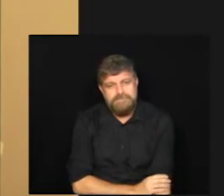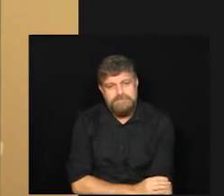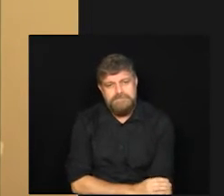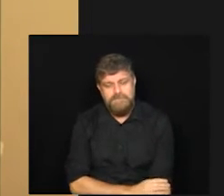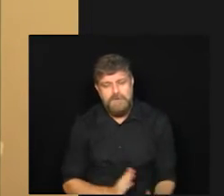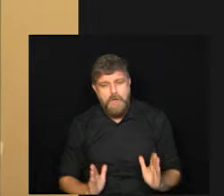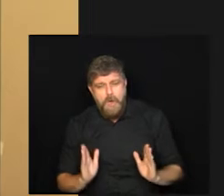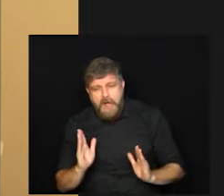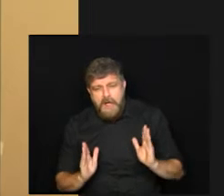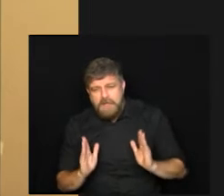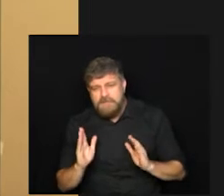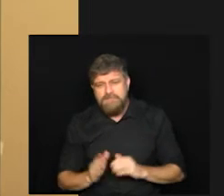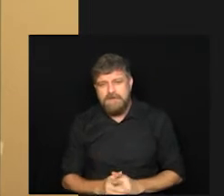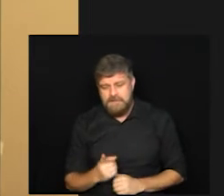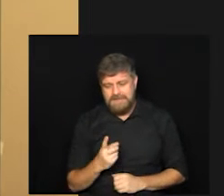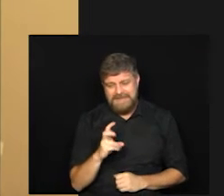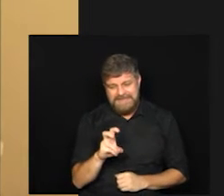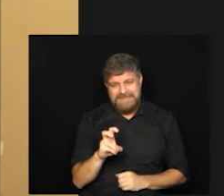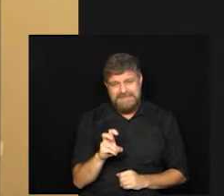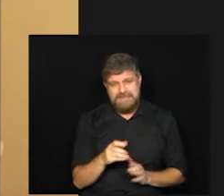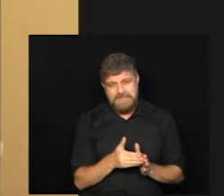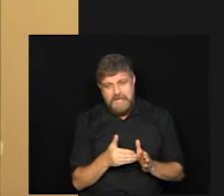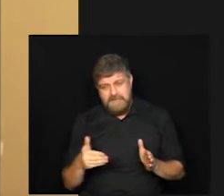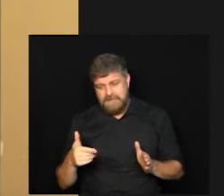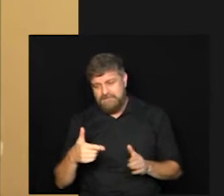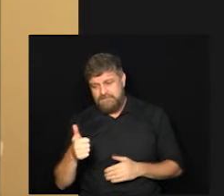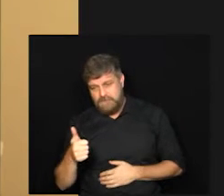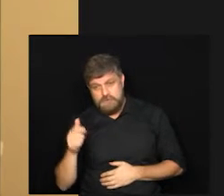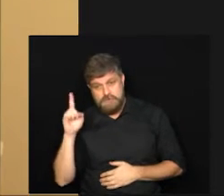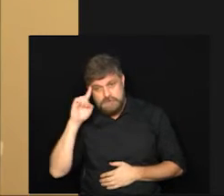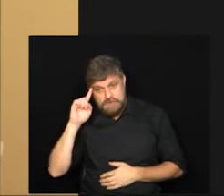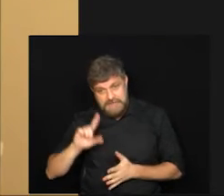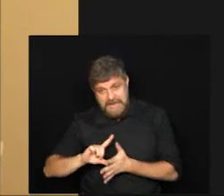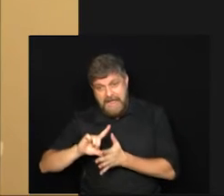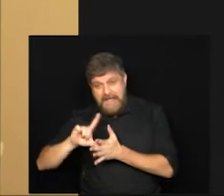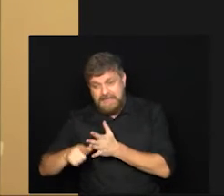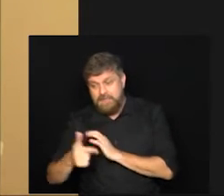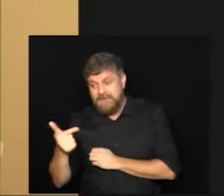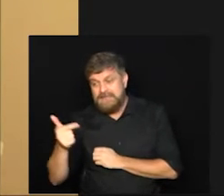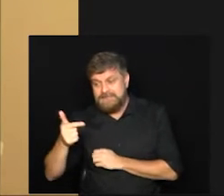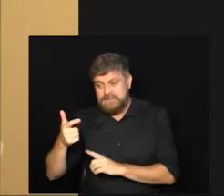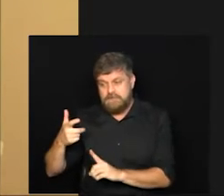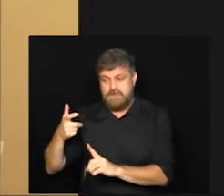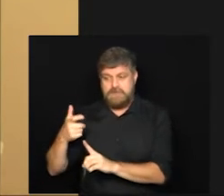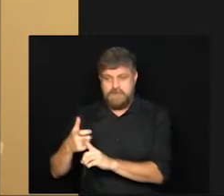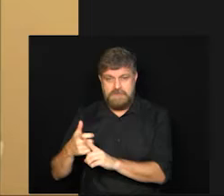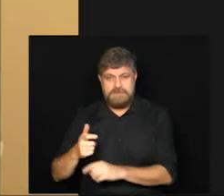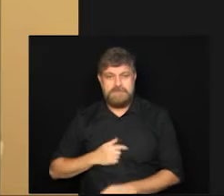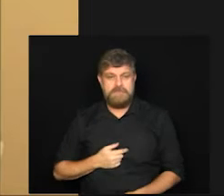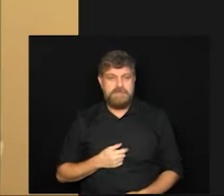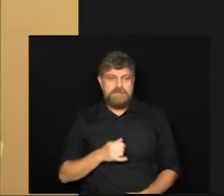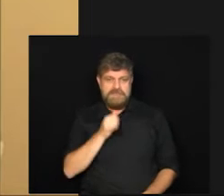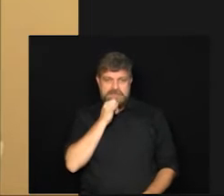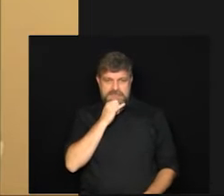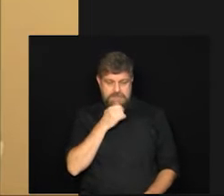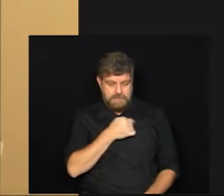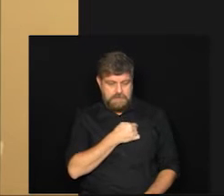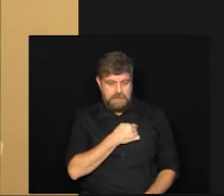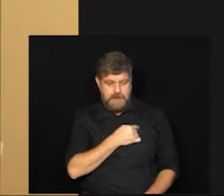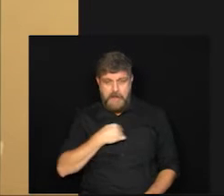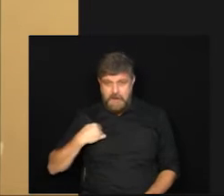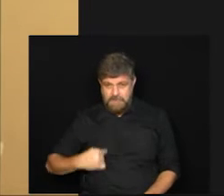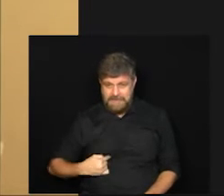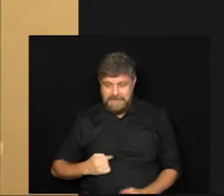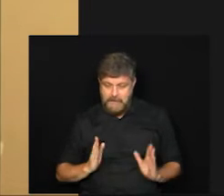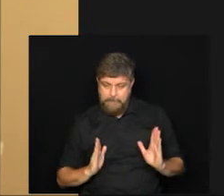intervalo mínimo aí de 15 a 21 dias depois da segunda dose então quem tomou a Coronavac onde o intervalo é